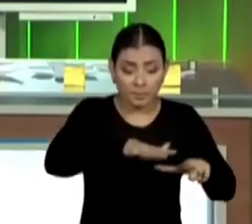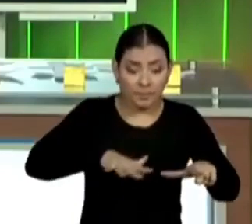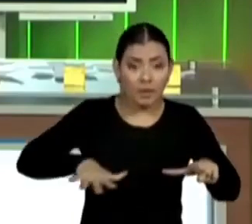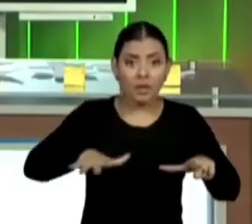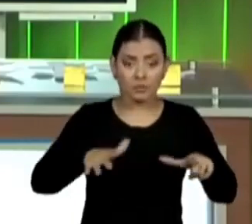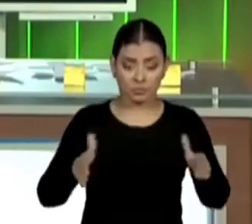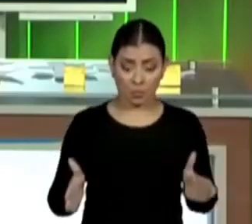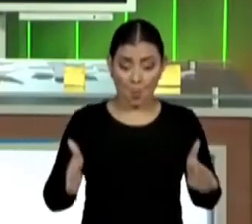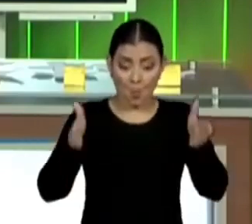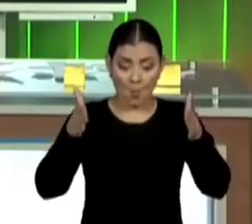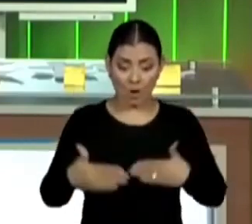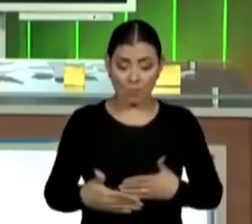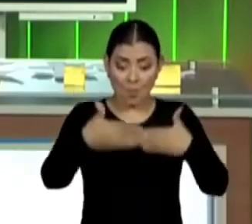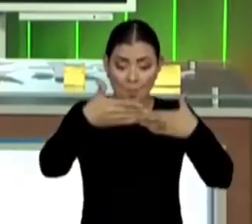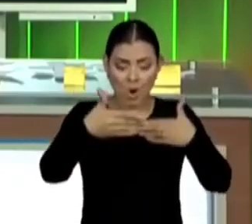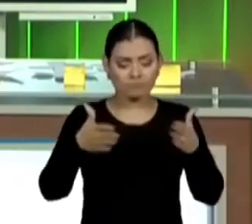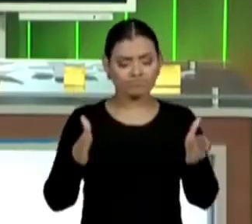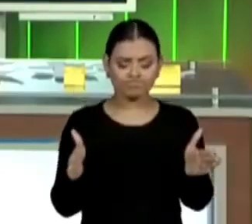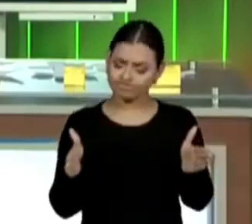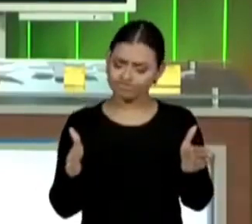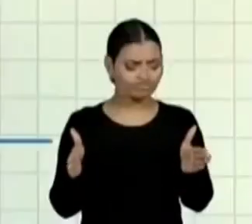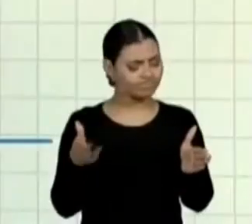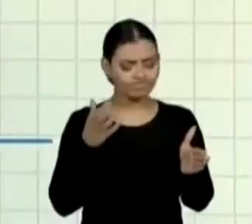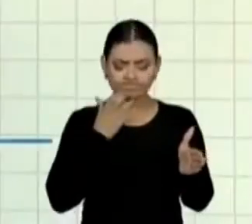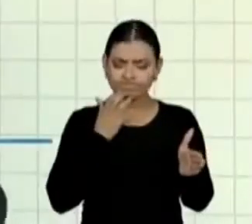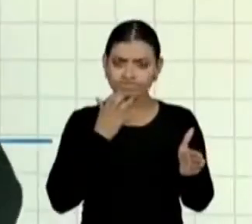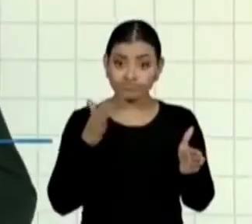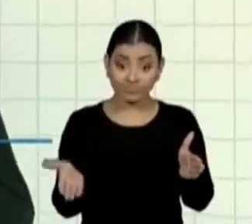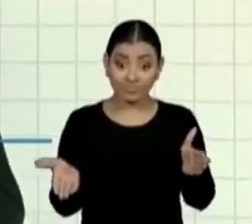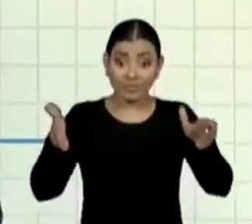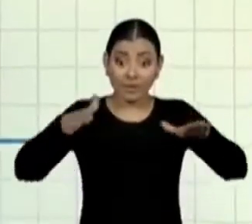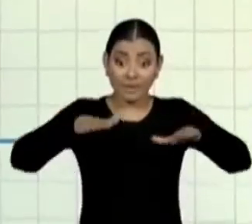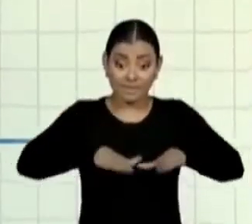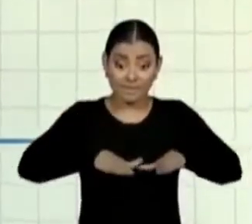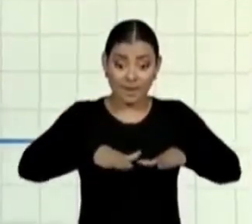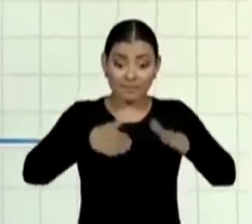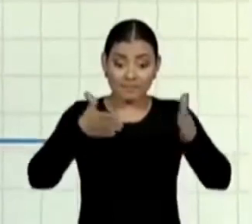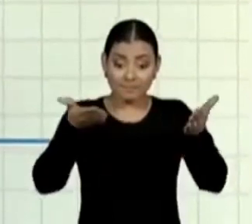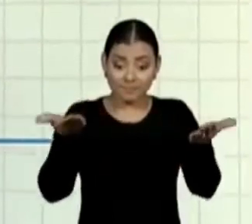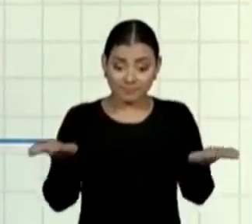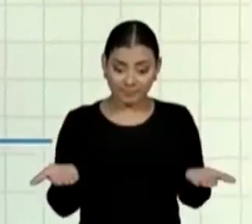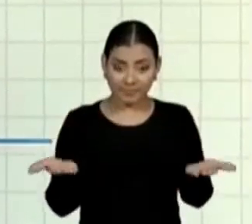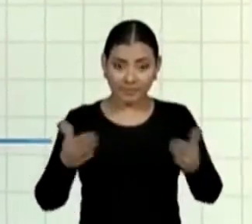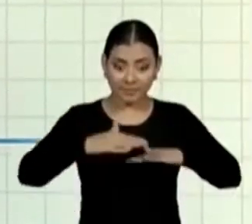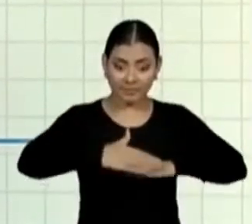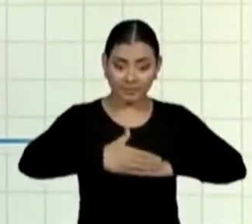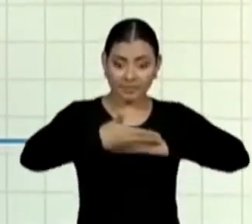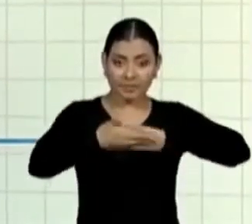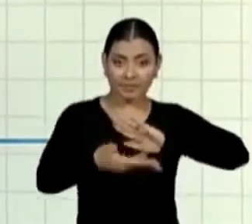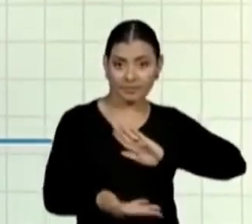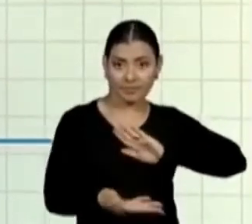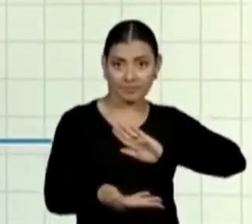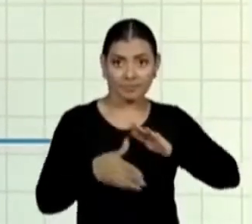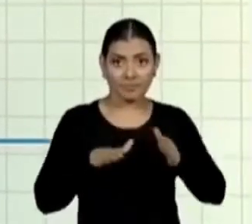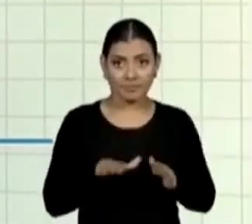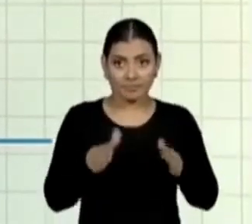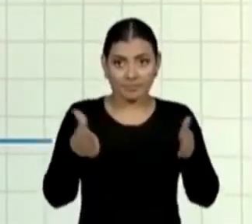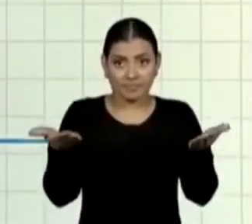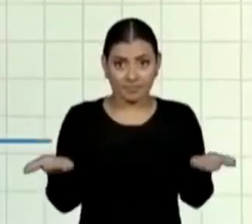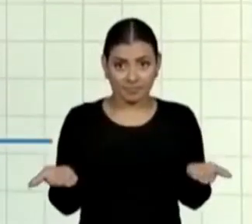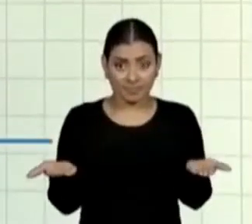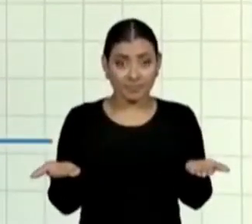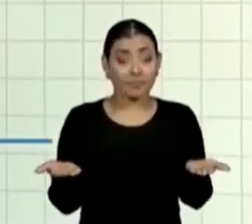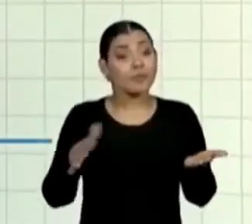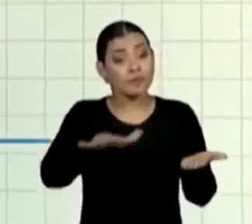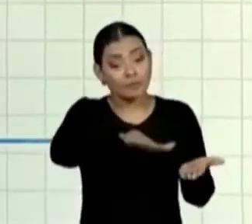plano. Então, quando a gente fala de planificação, estamos lidando aí com essa ideia. A gente vai desenhar,